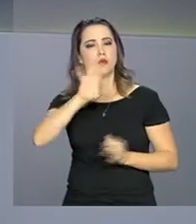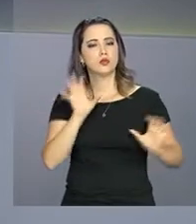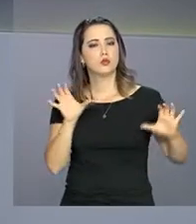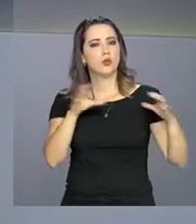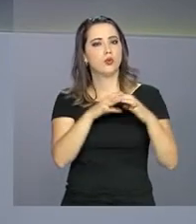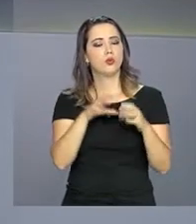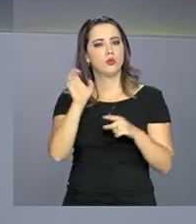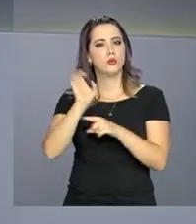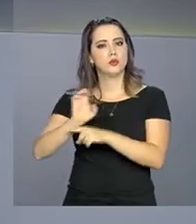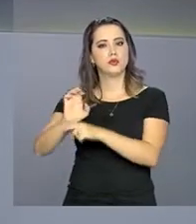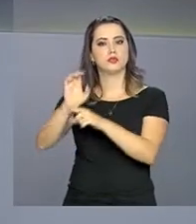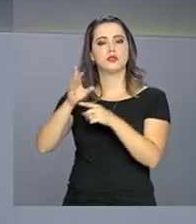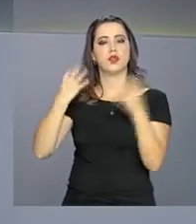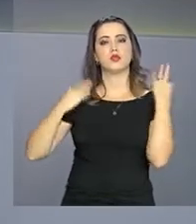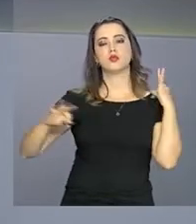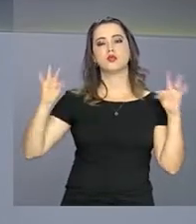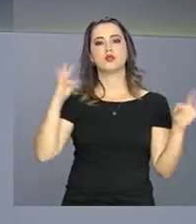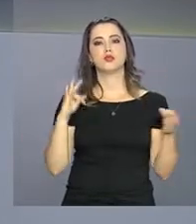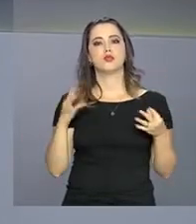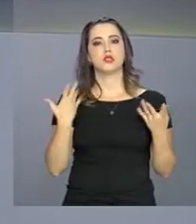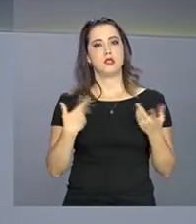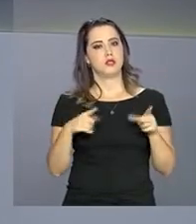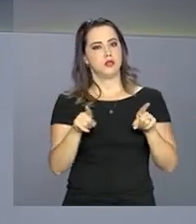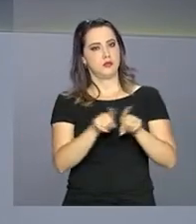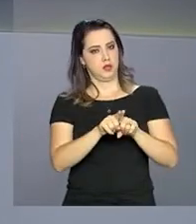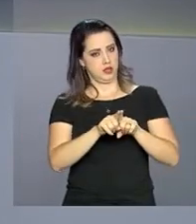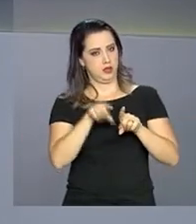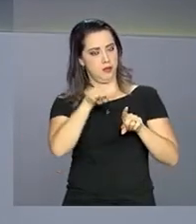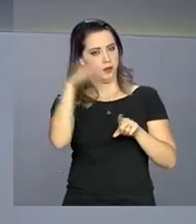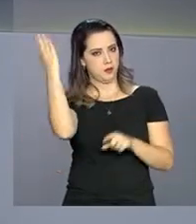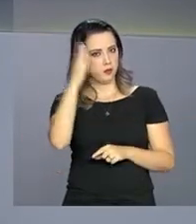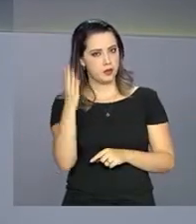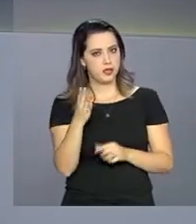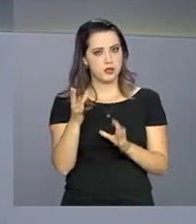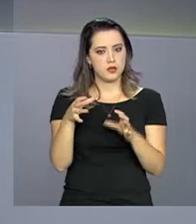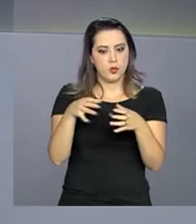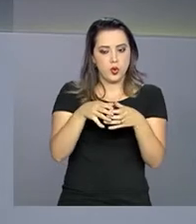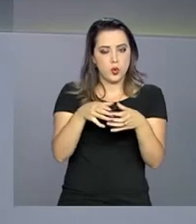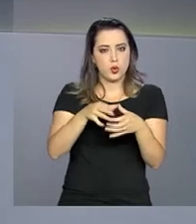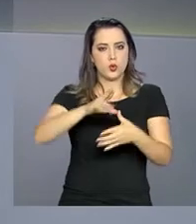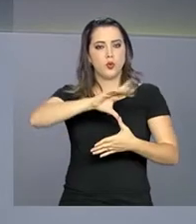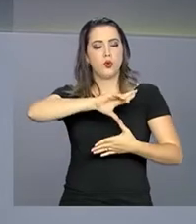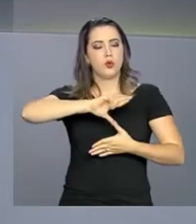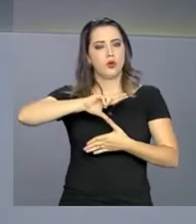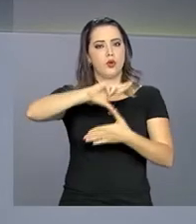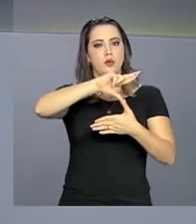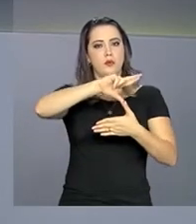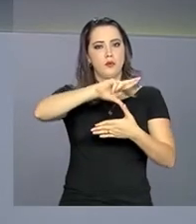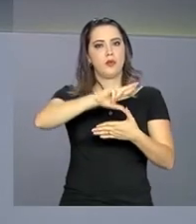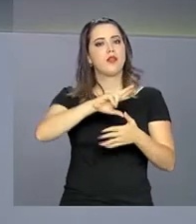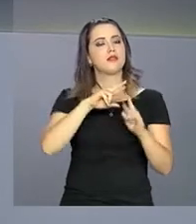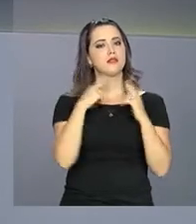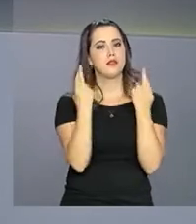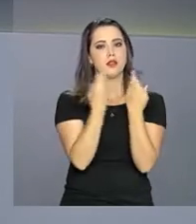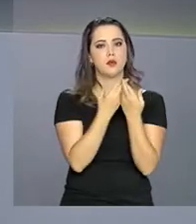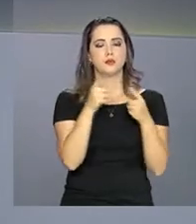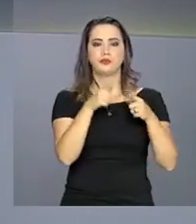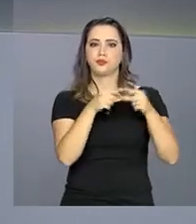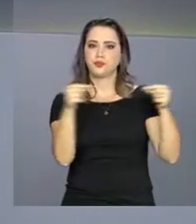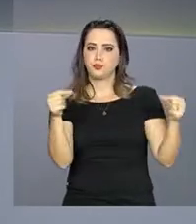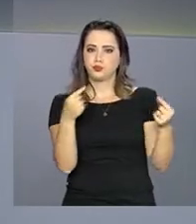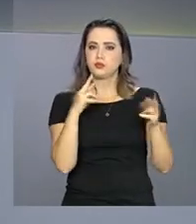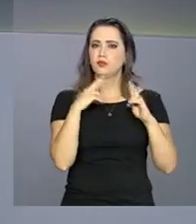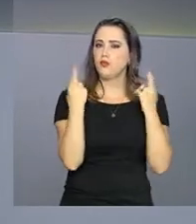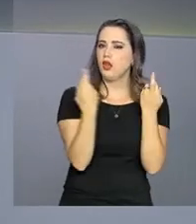órgãos estaduais de turismo de entidades brasileiras do setor e de países da América Latina se reuniram em Brasília. No